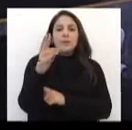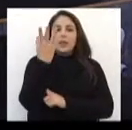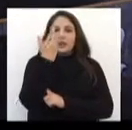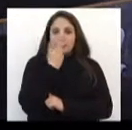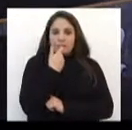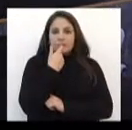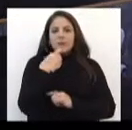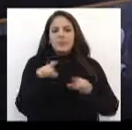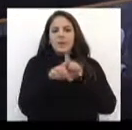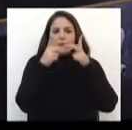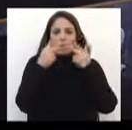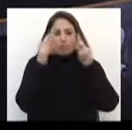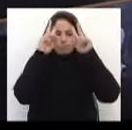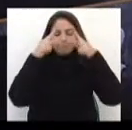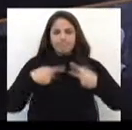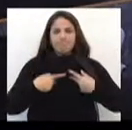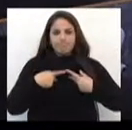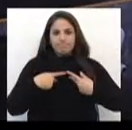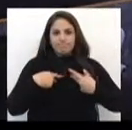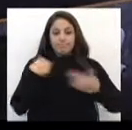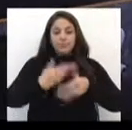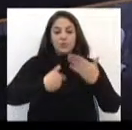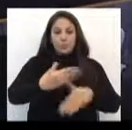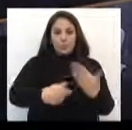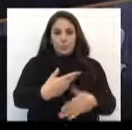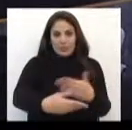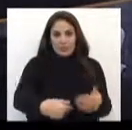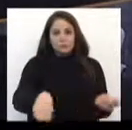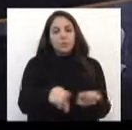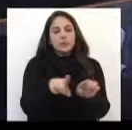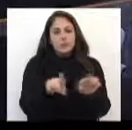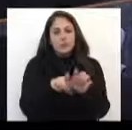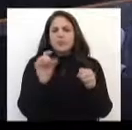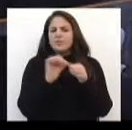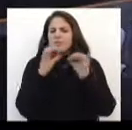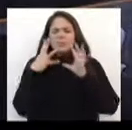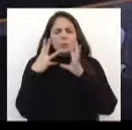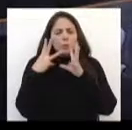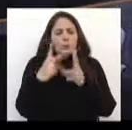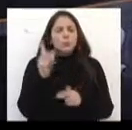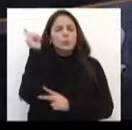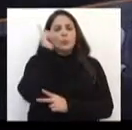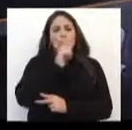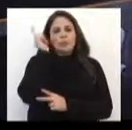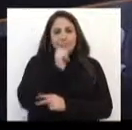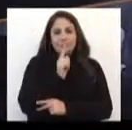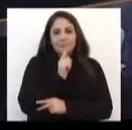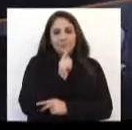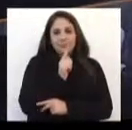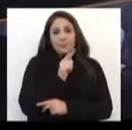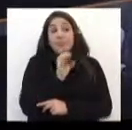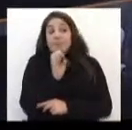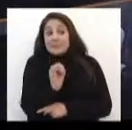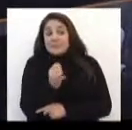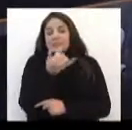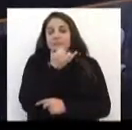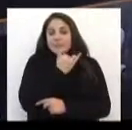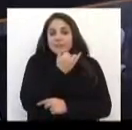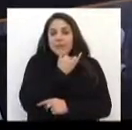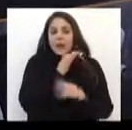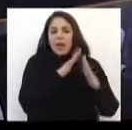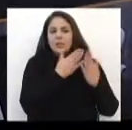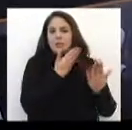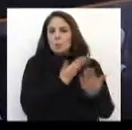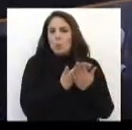crianças como seres humanos em desenvolvimento, fazermos tudo o que for possível. E quando, infelizmente, a